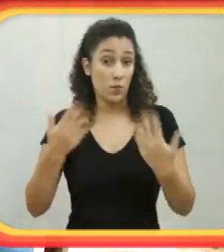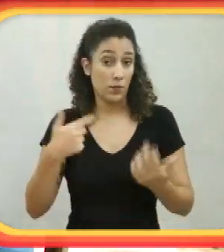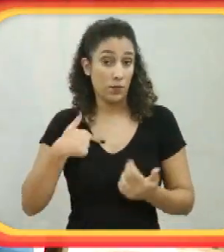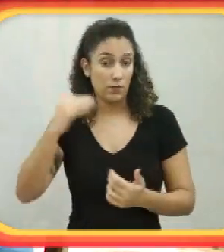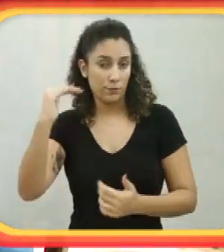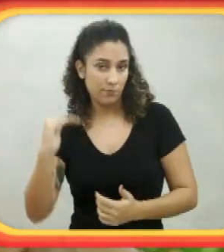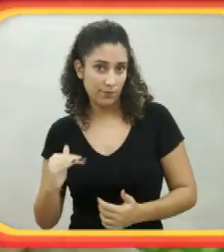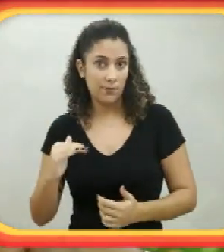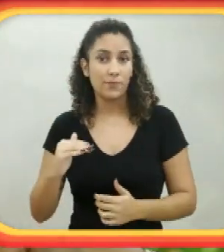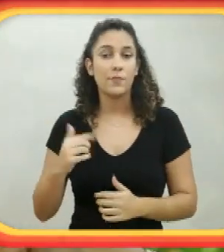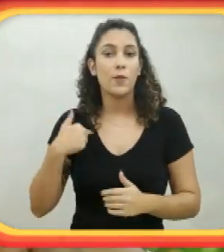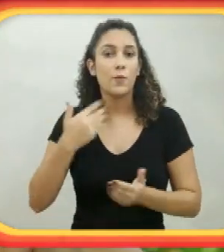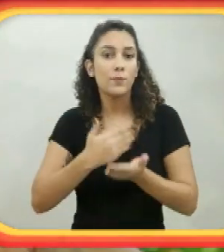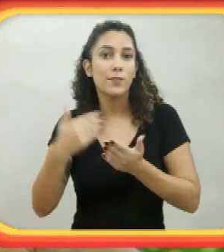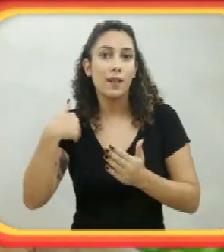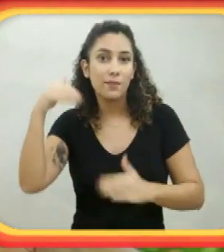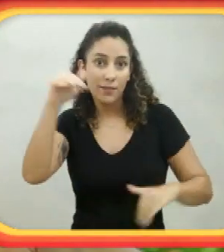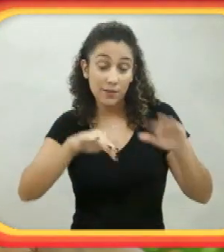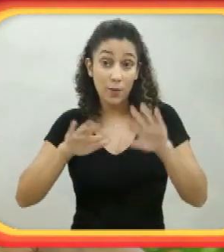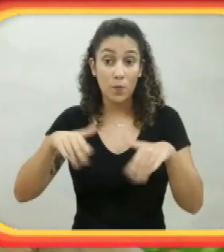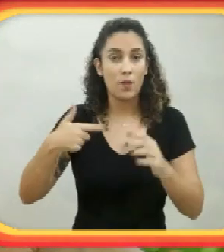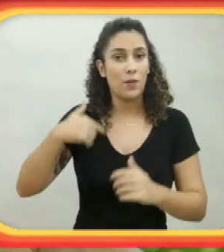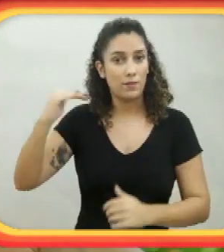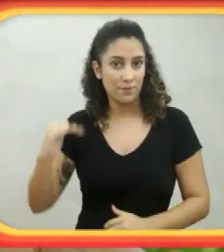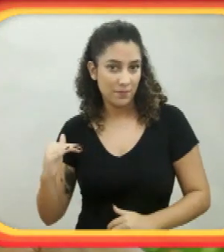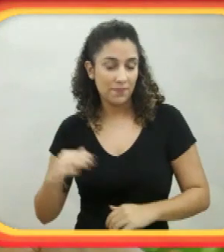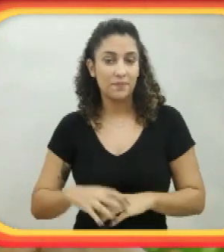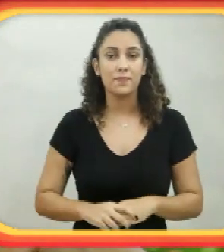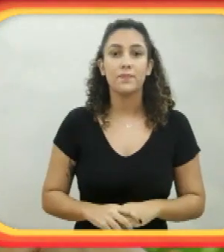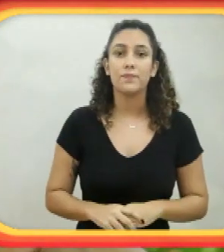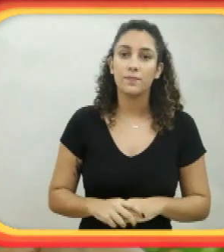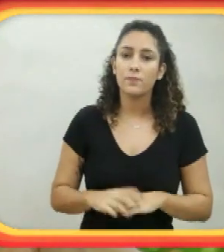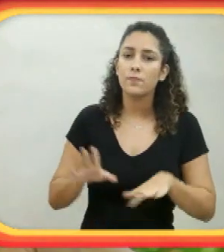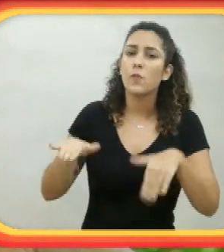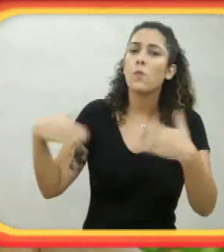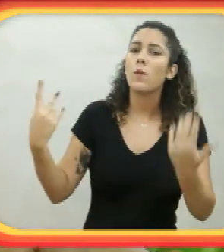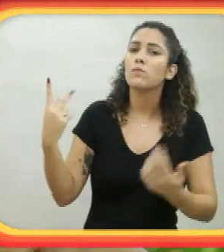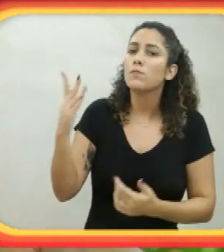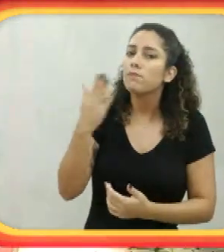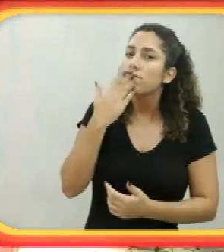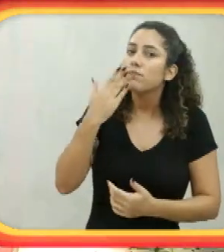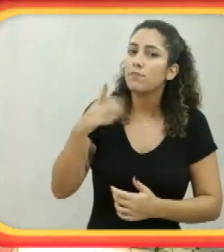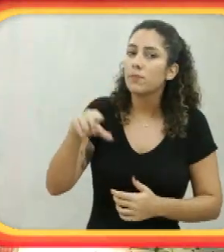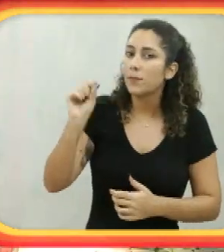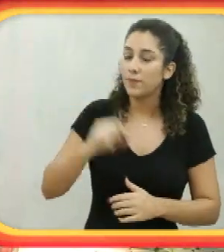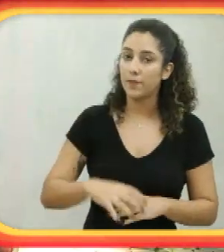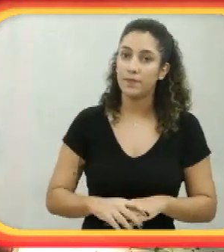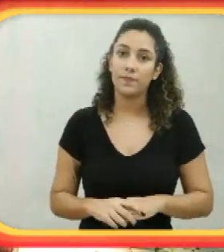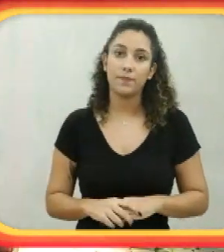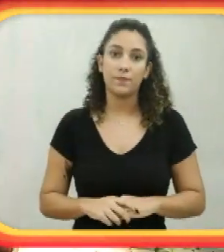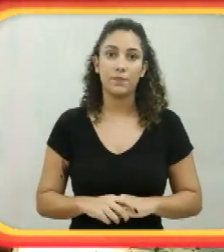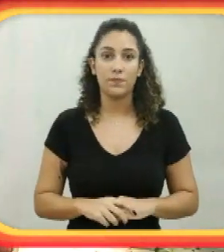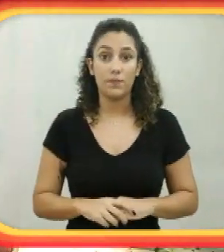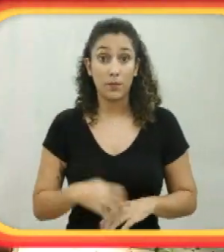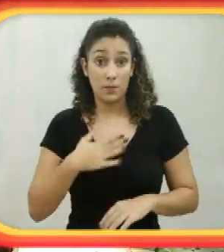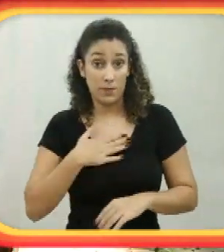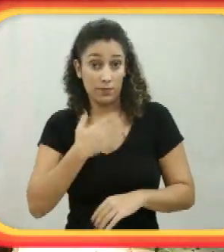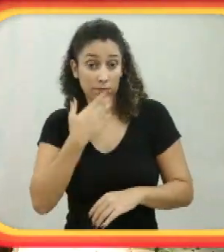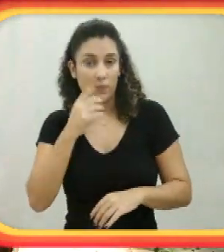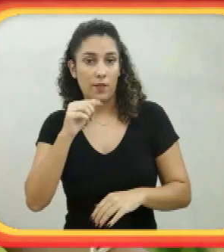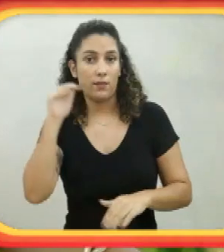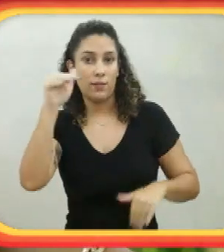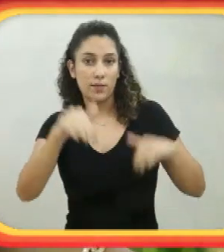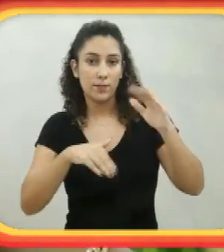sua vida? Foi quando eu era criança, comecei a nadar quando eu era criança. Qual é o seu estilo preferido?